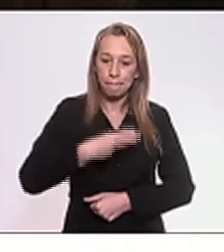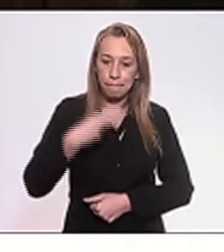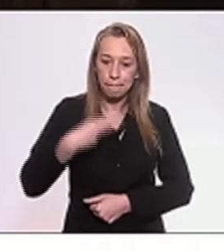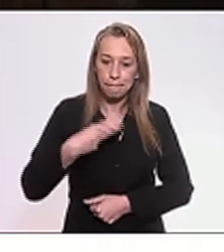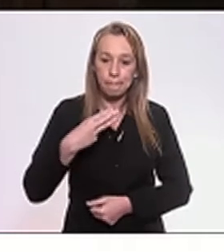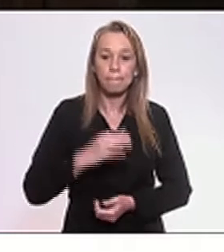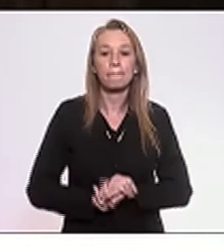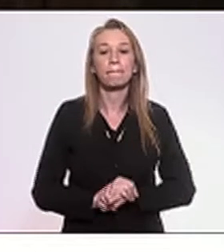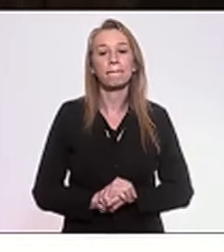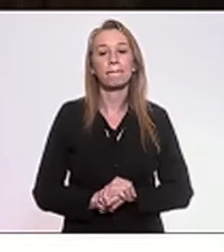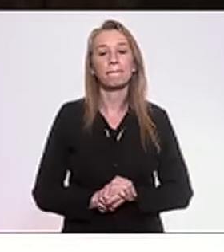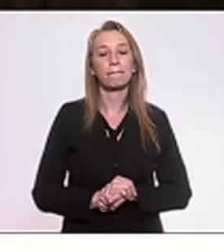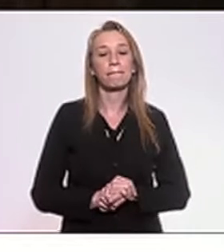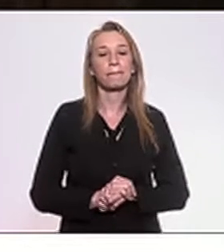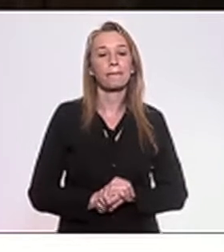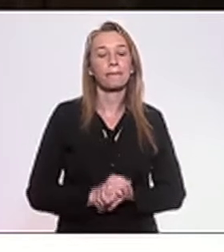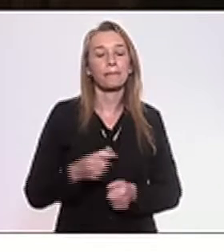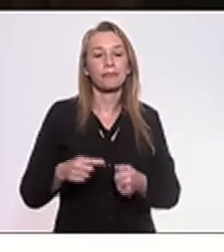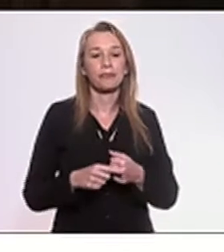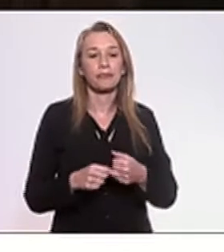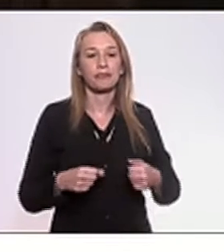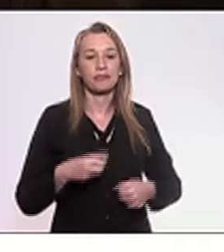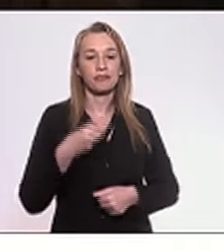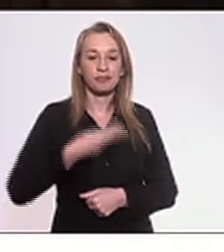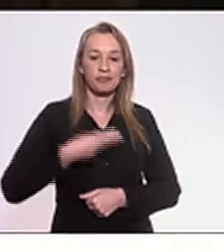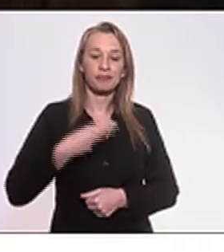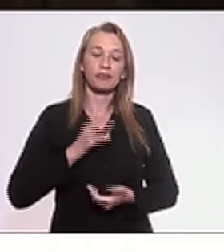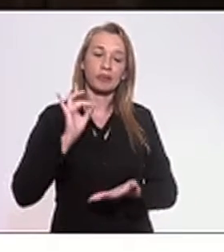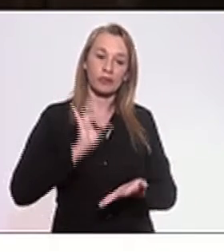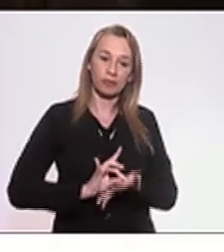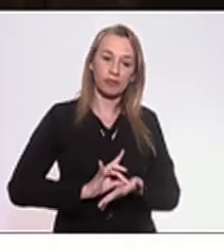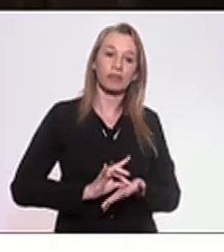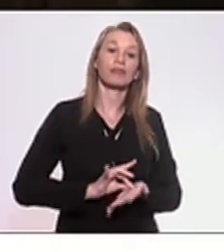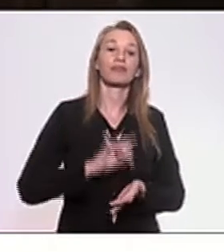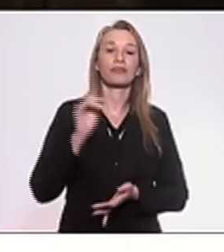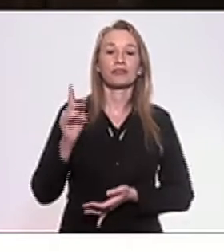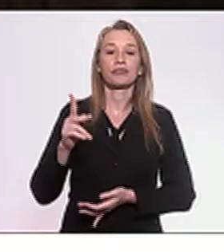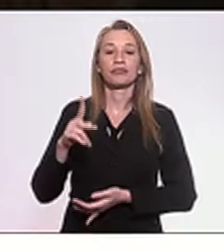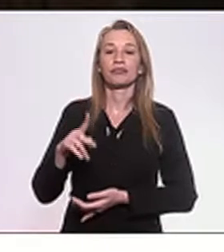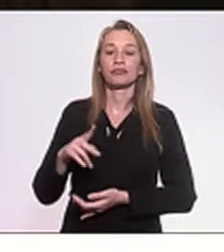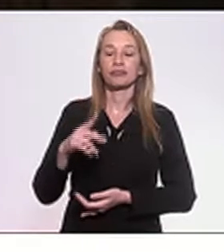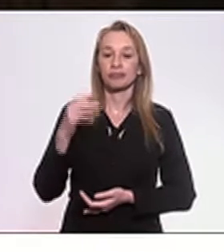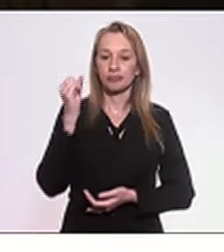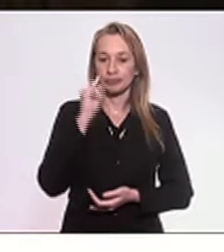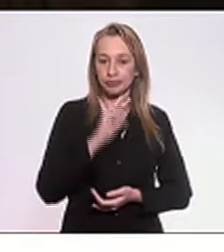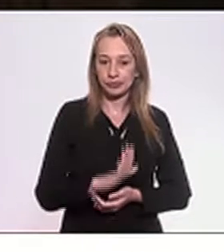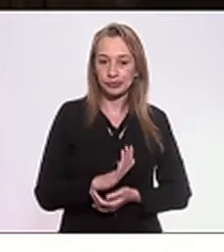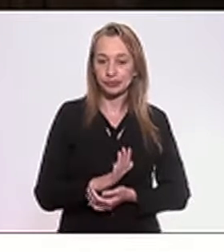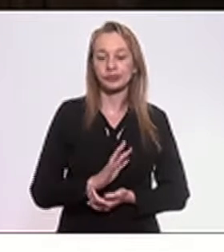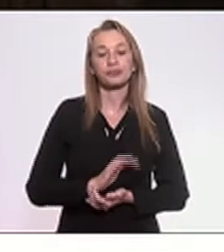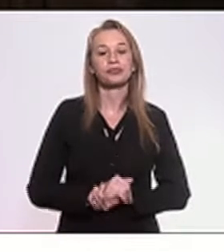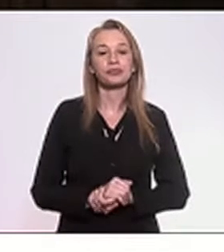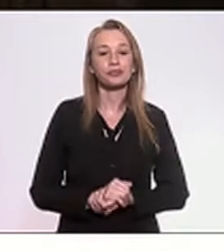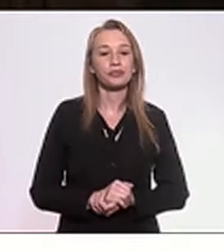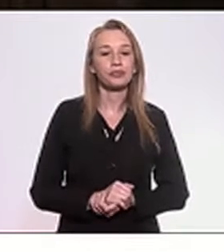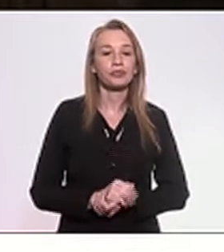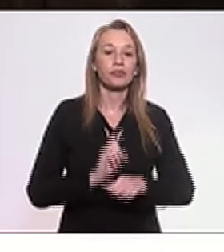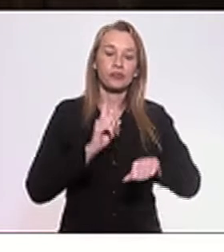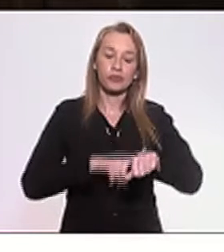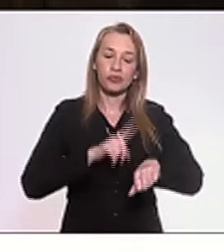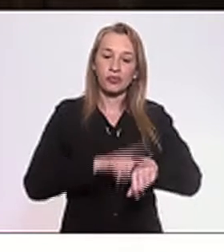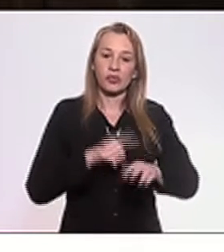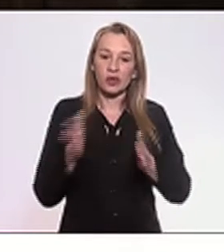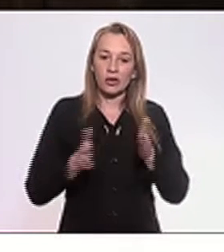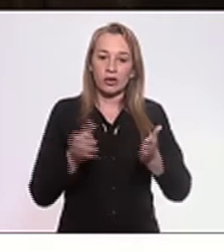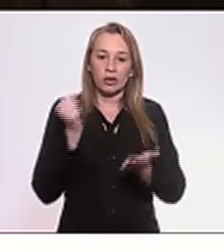o artigo 3º original dizia, deputado Eleomar, o seguinte, o prazo do